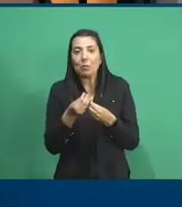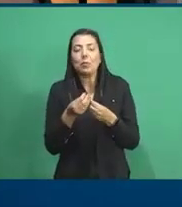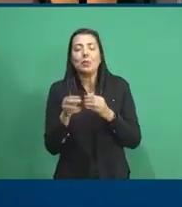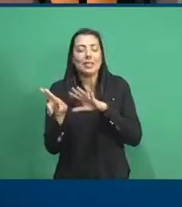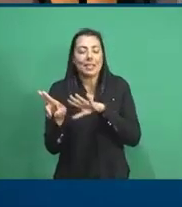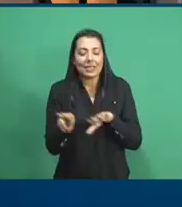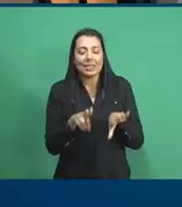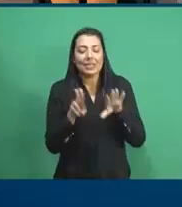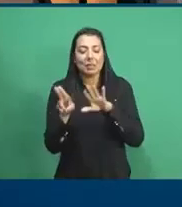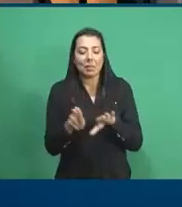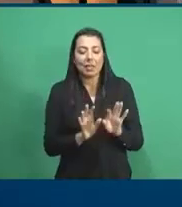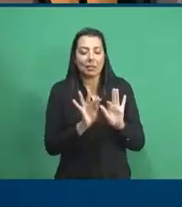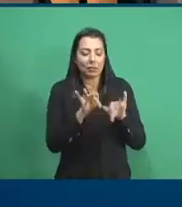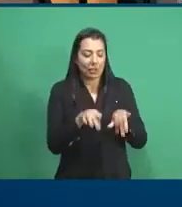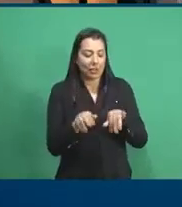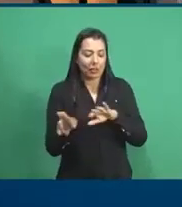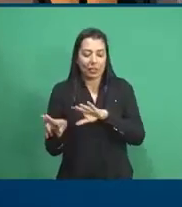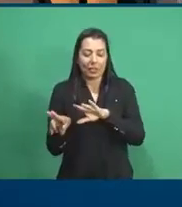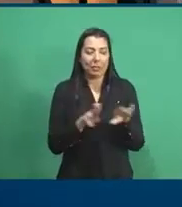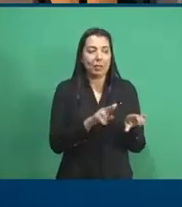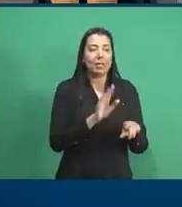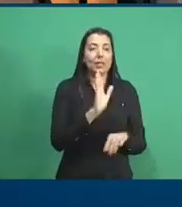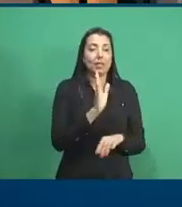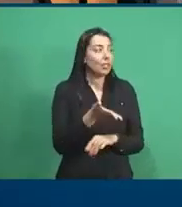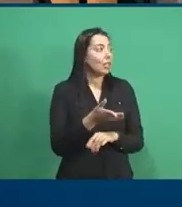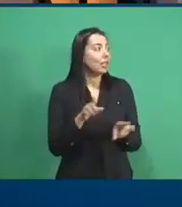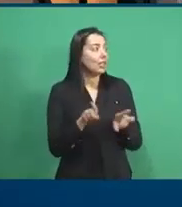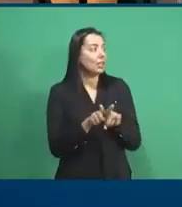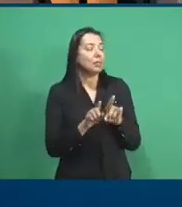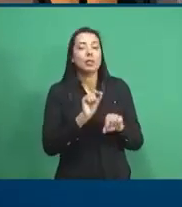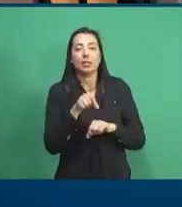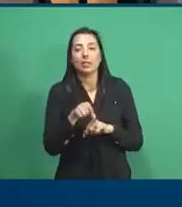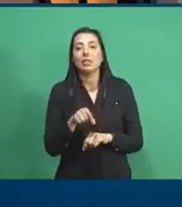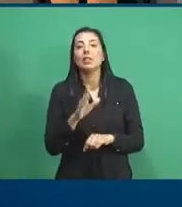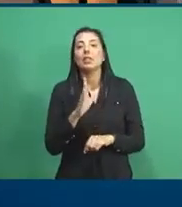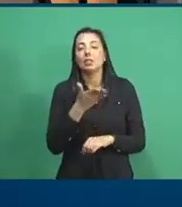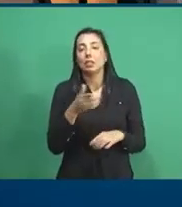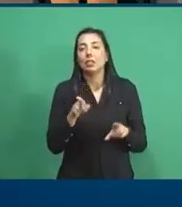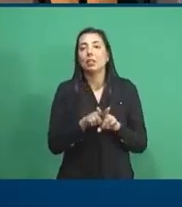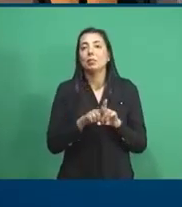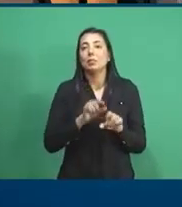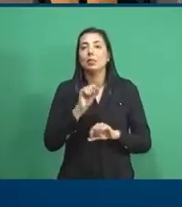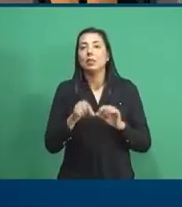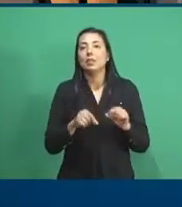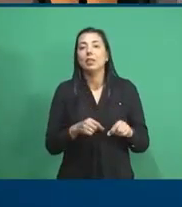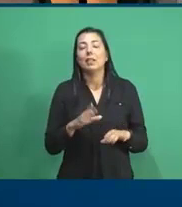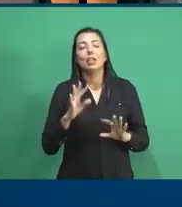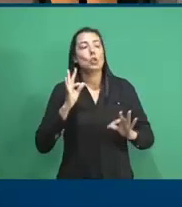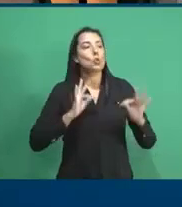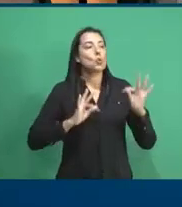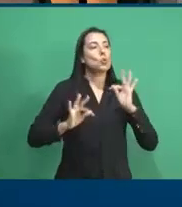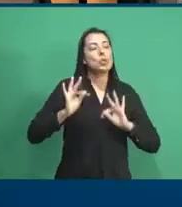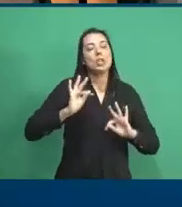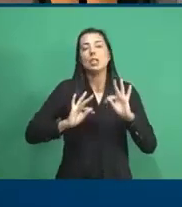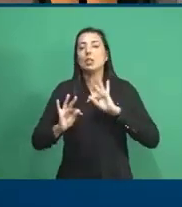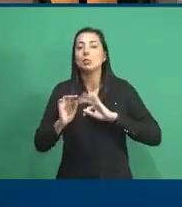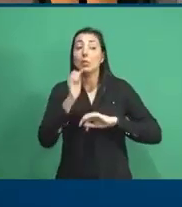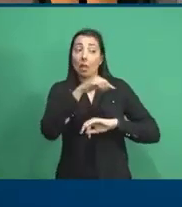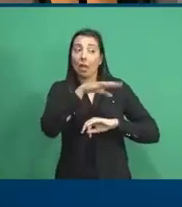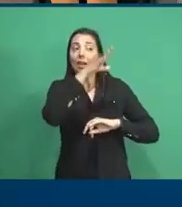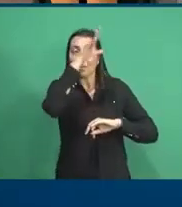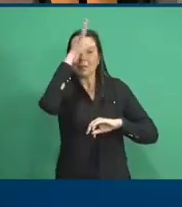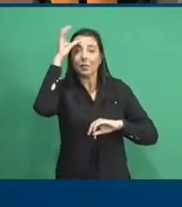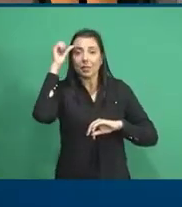Semanalmente, final de semana, e já é um ponto, eu considero como já sendo um ponto turístico em Manaus,